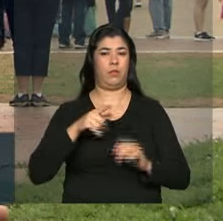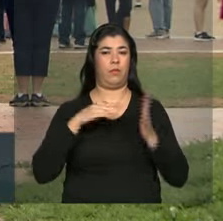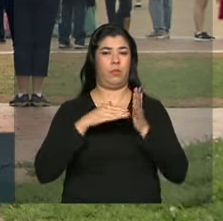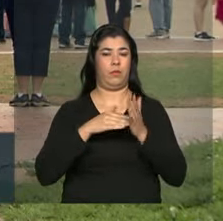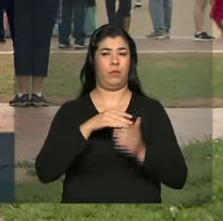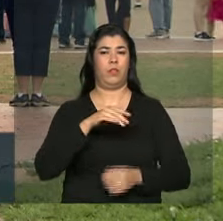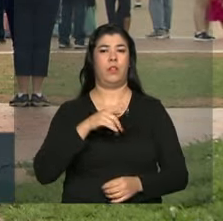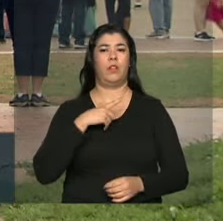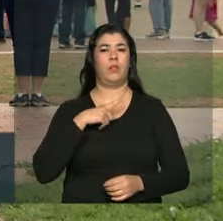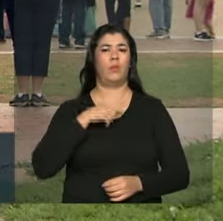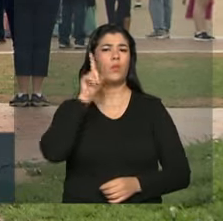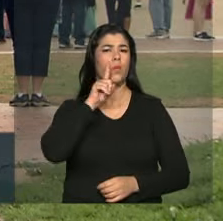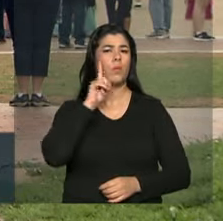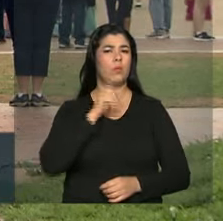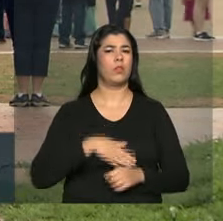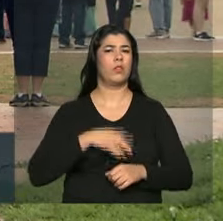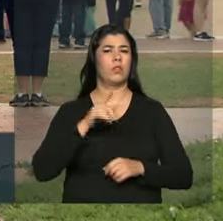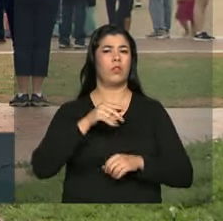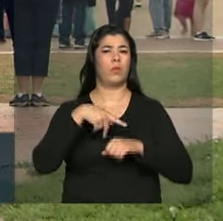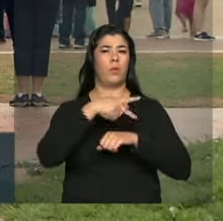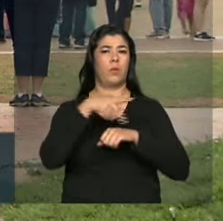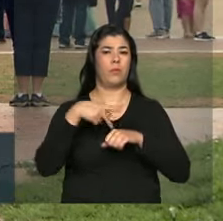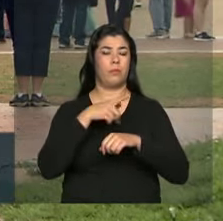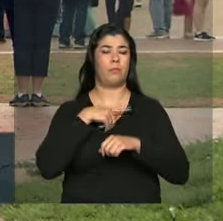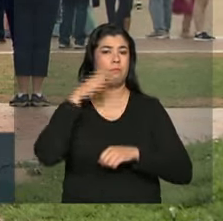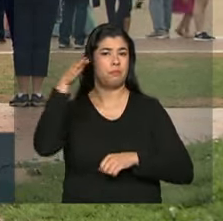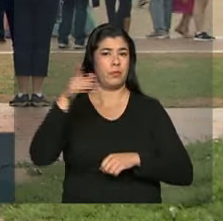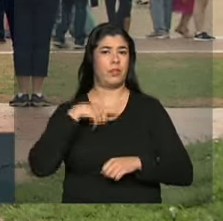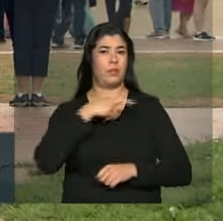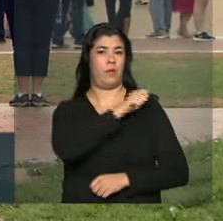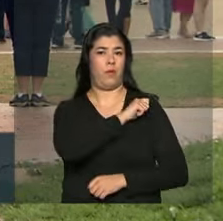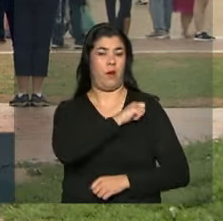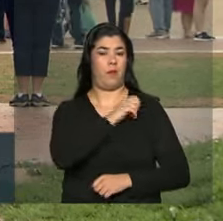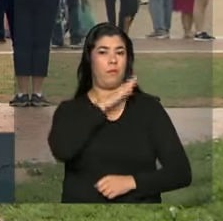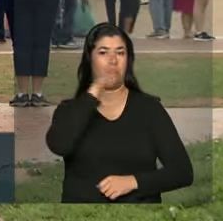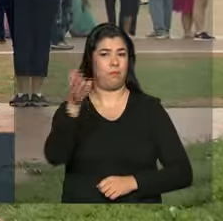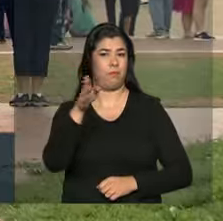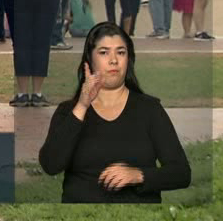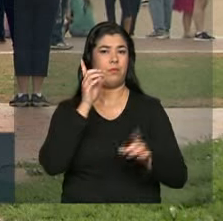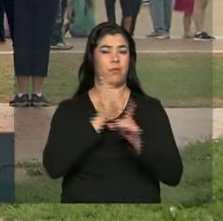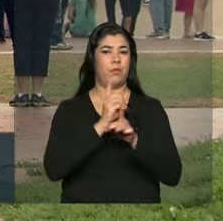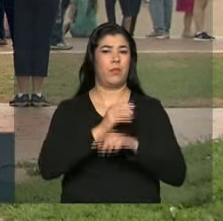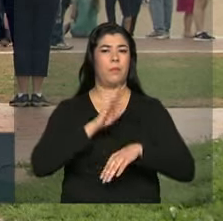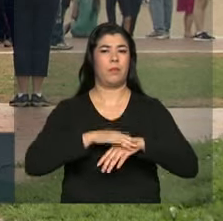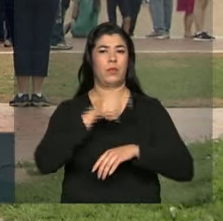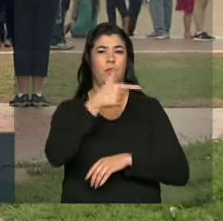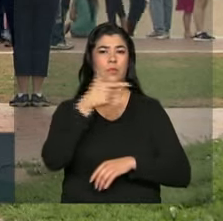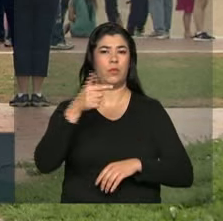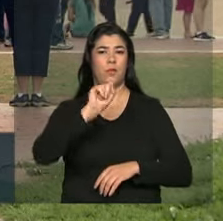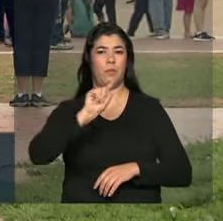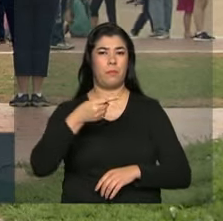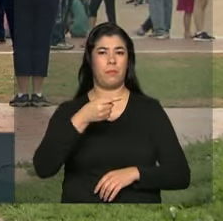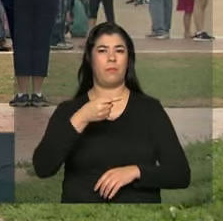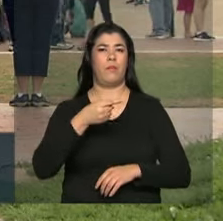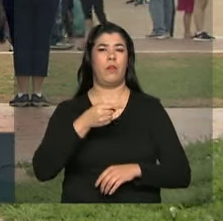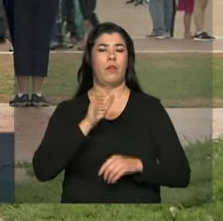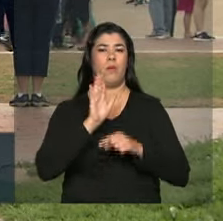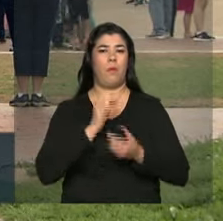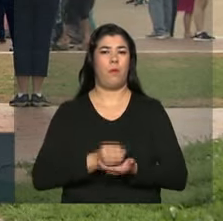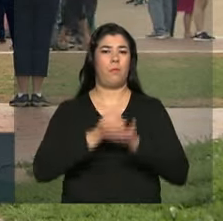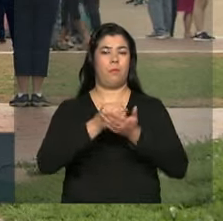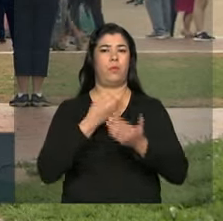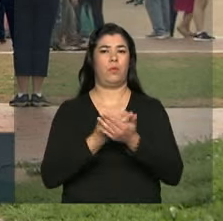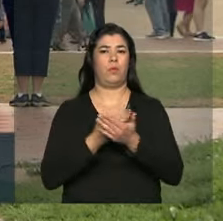Unidos são o maior destino internacional de estudantes brasileiros com mais de 22 mil bolsas em universidades